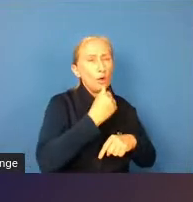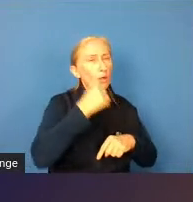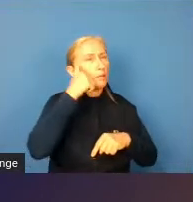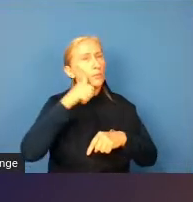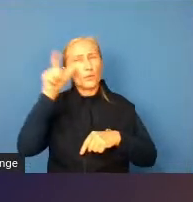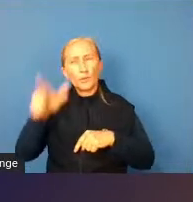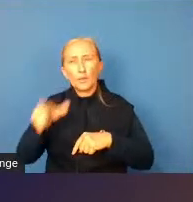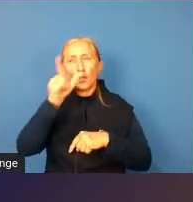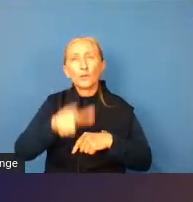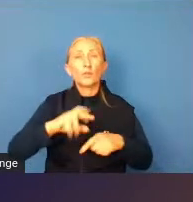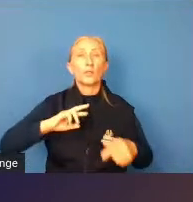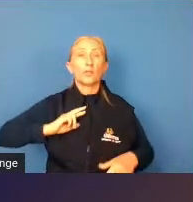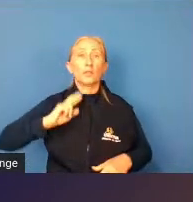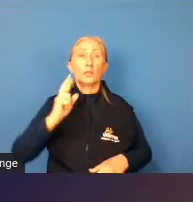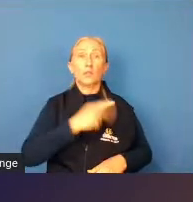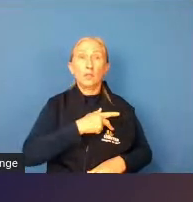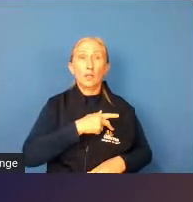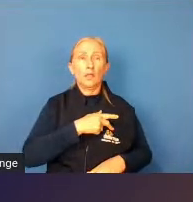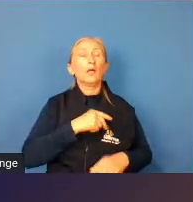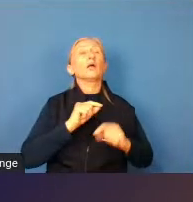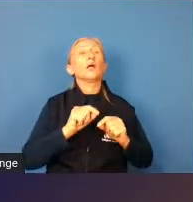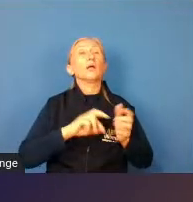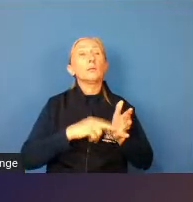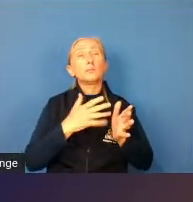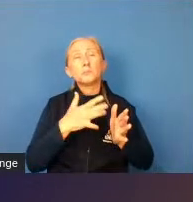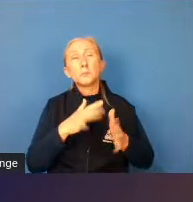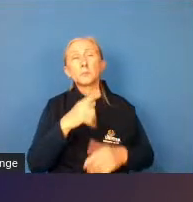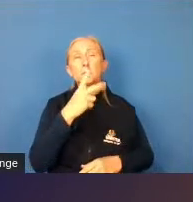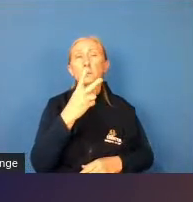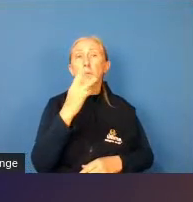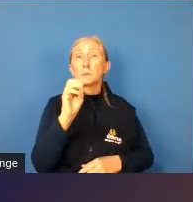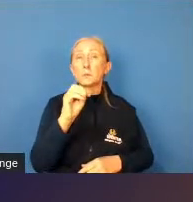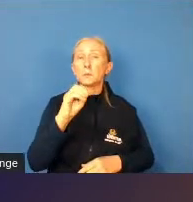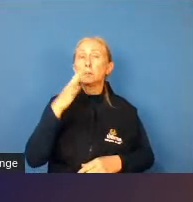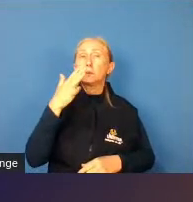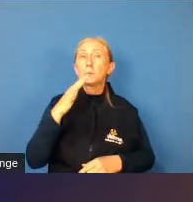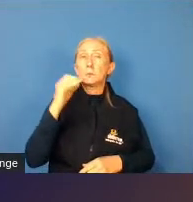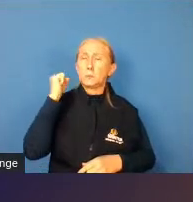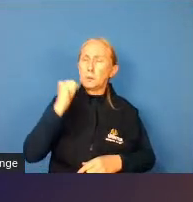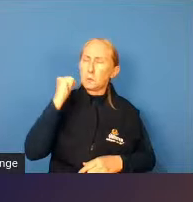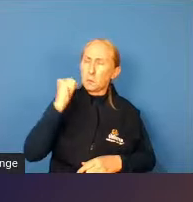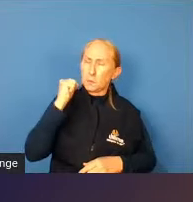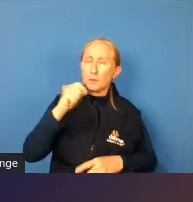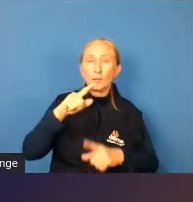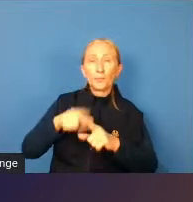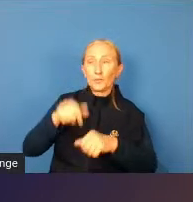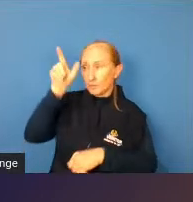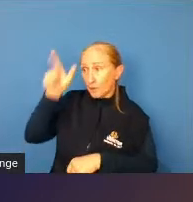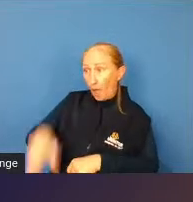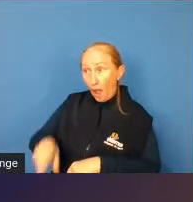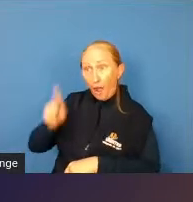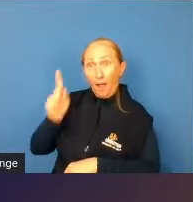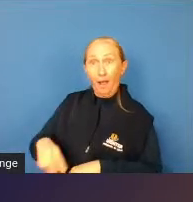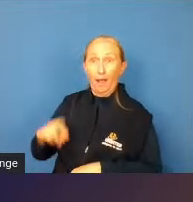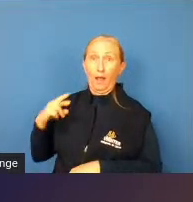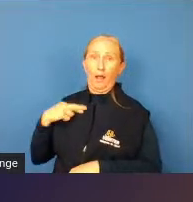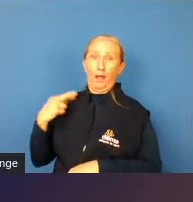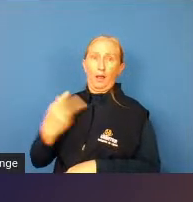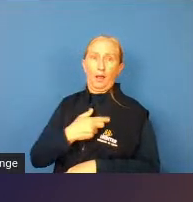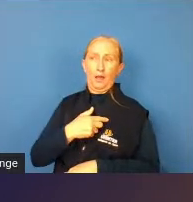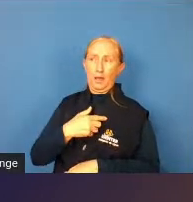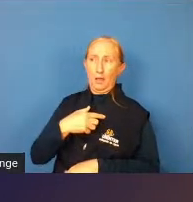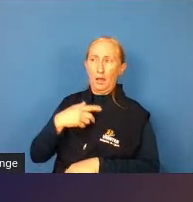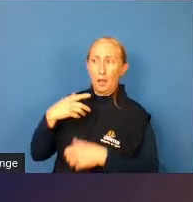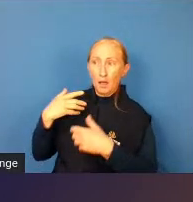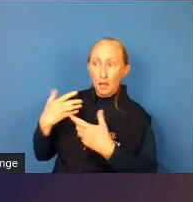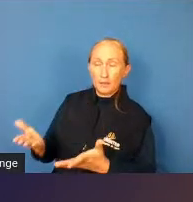Foram 130 notificações de assassinatos. Assassinatos por essa condição de gênero dessas pessoas.